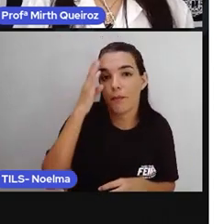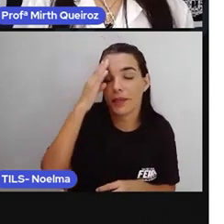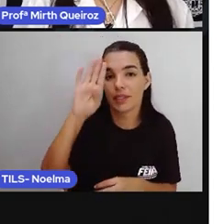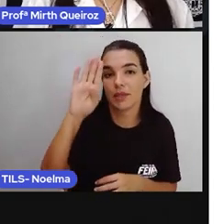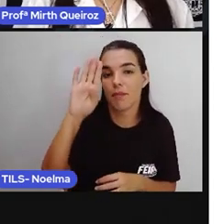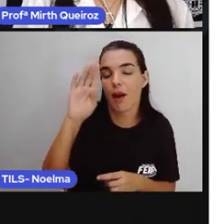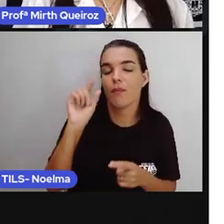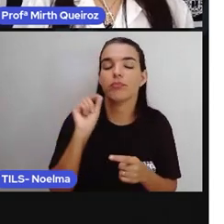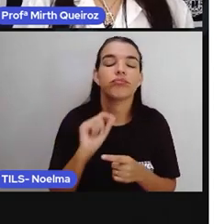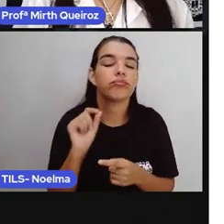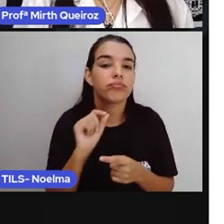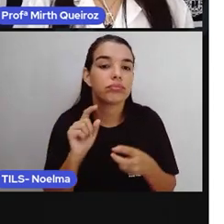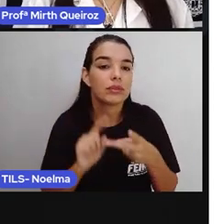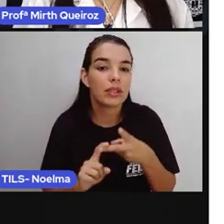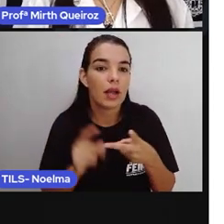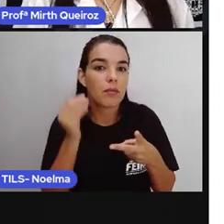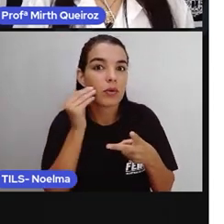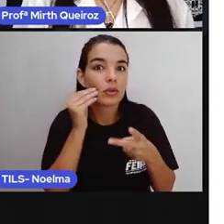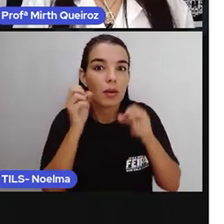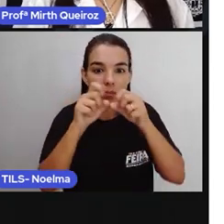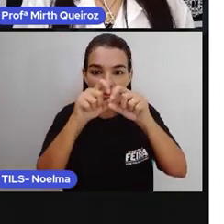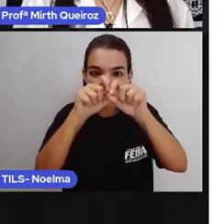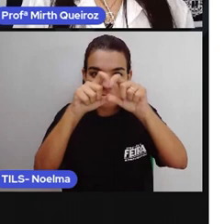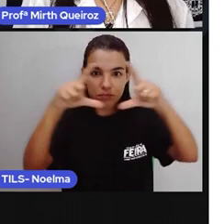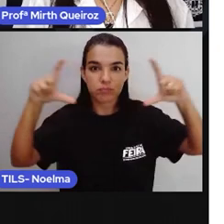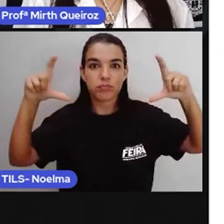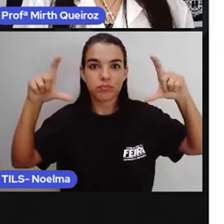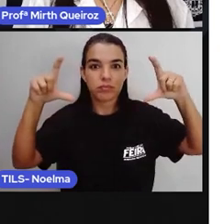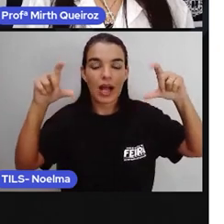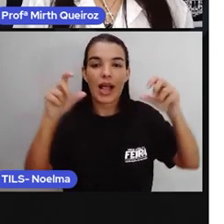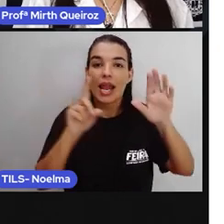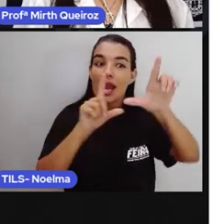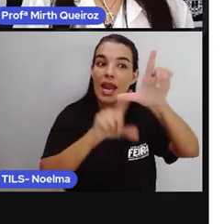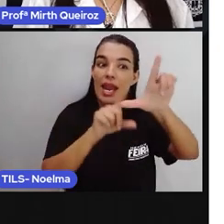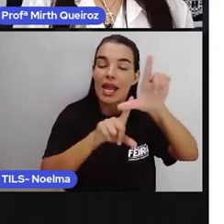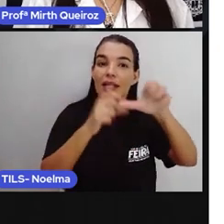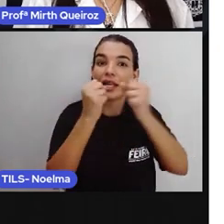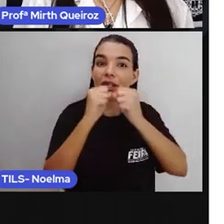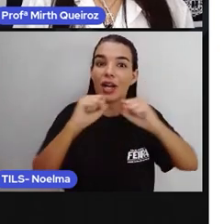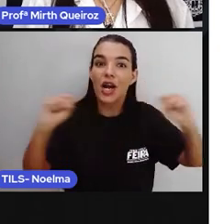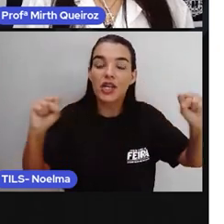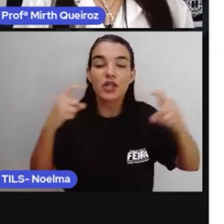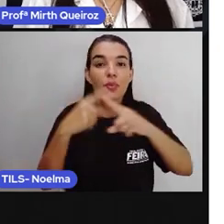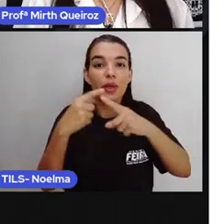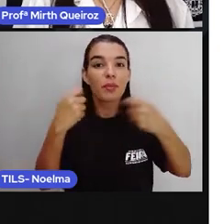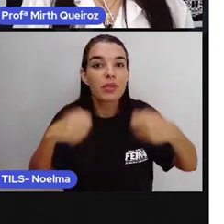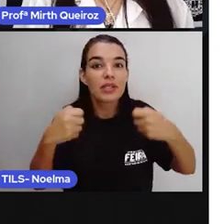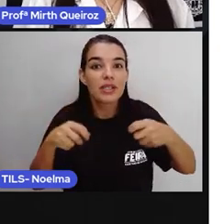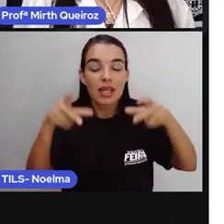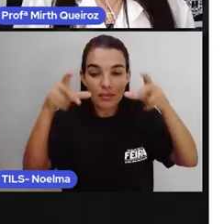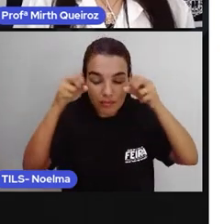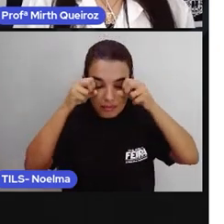grafado, de forma bem evidente, né? Convido a despertar a atenção do leitor.